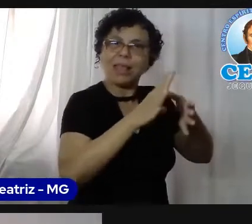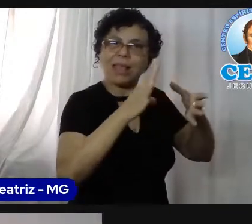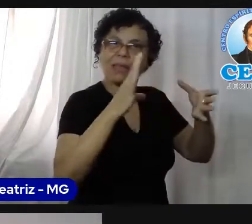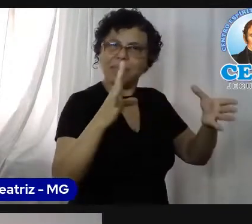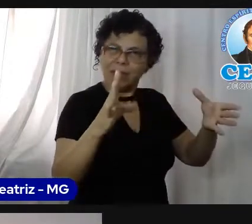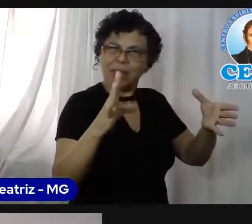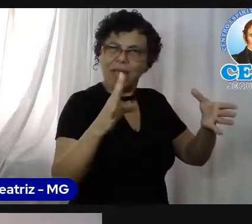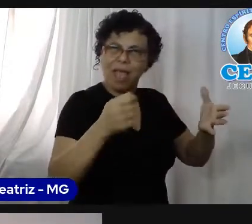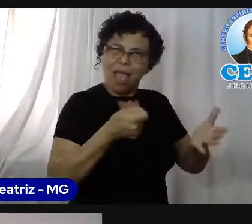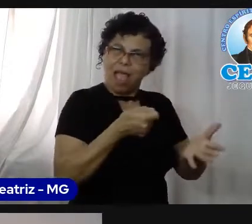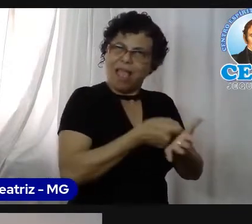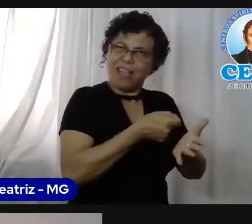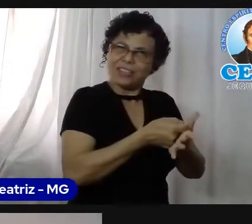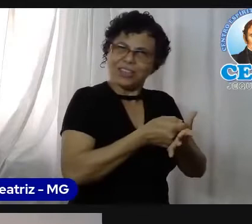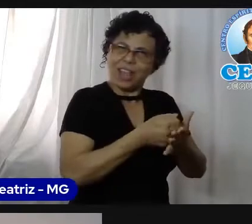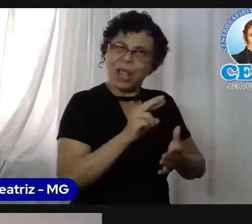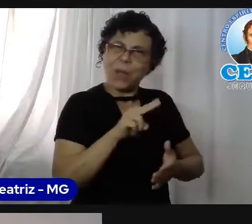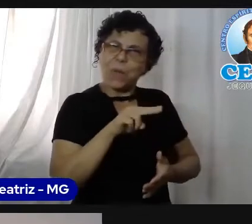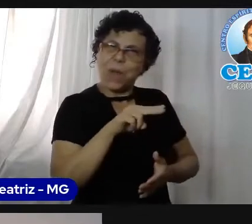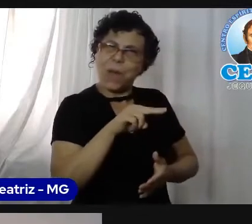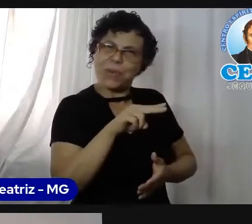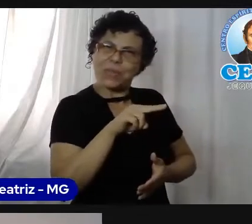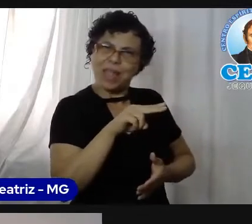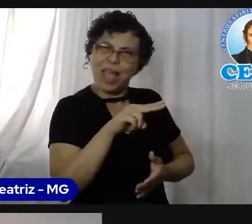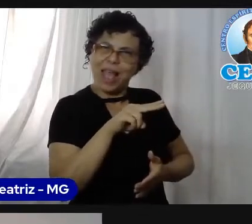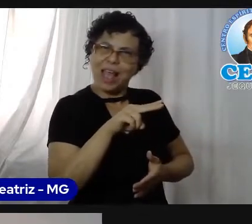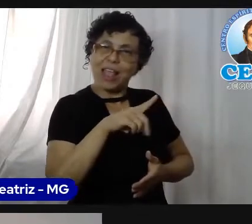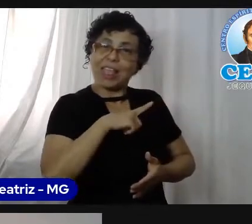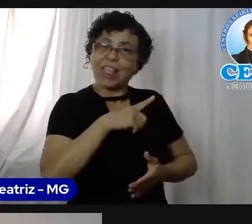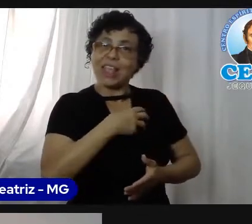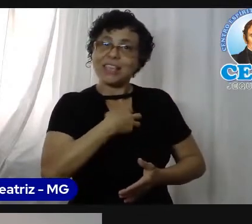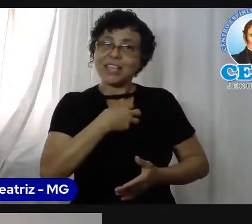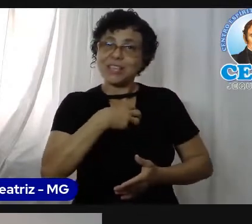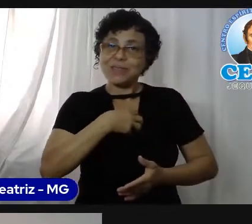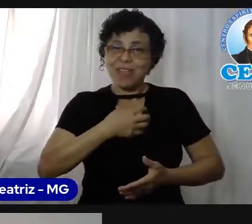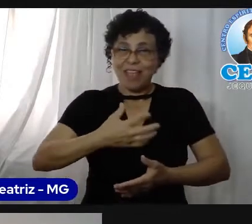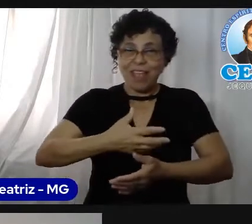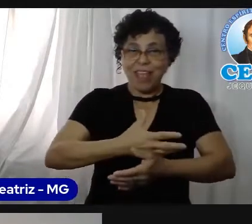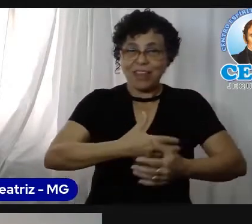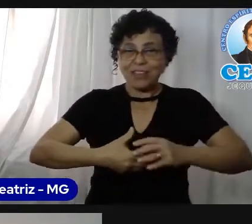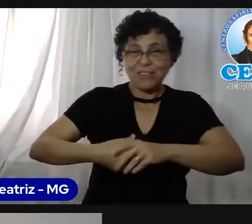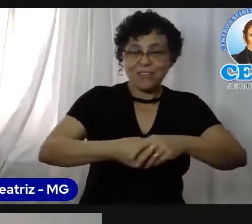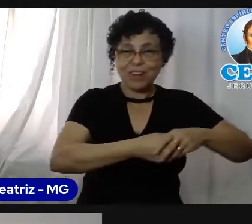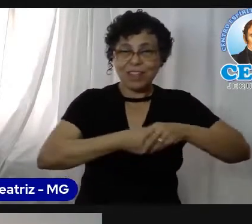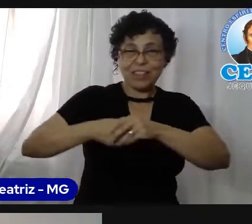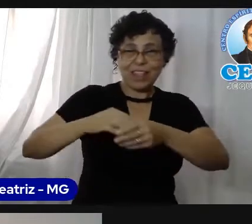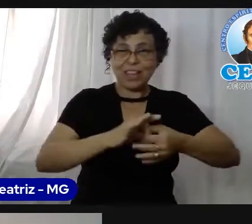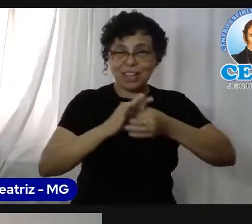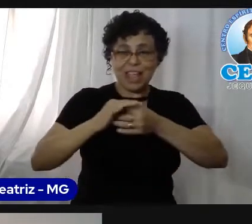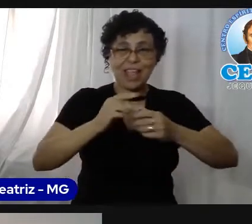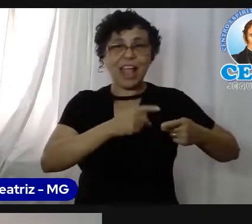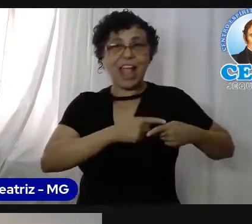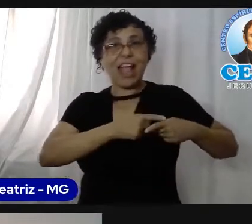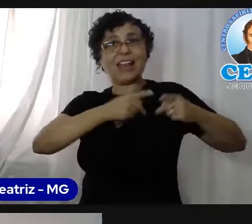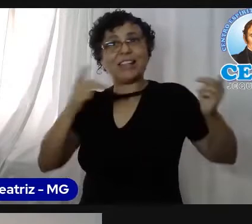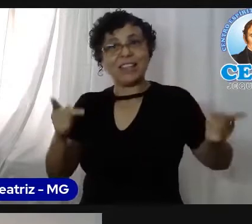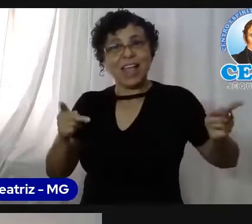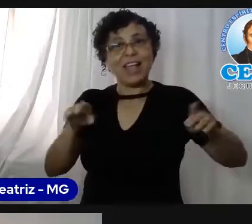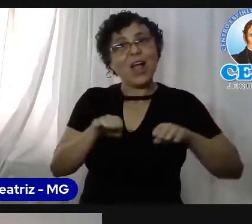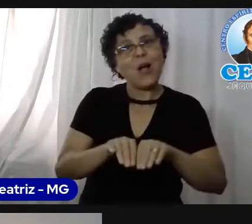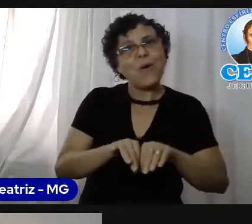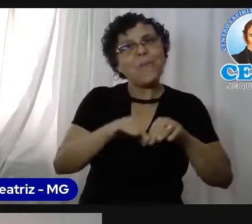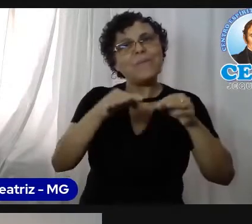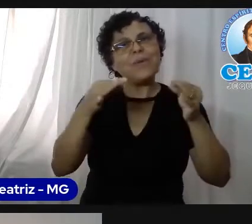garantir a igualdade, ter o sentimento de fraternidade, a de caridade, a de humildade, de ser o